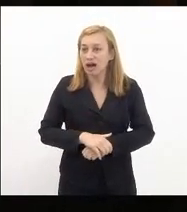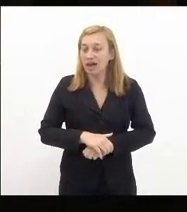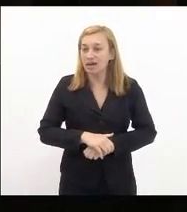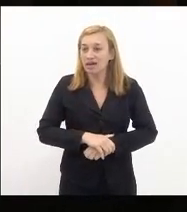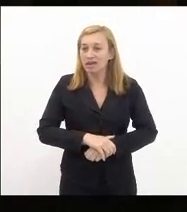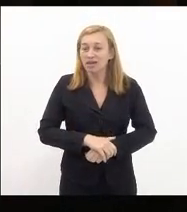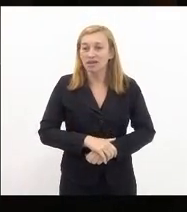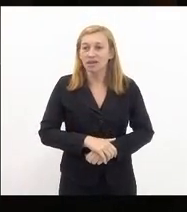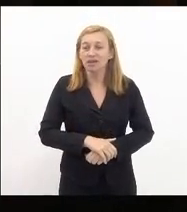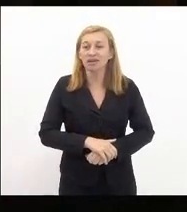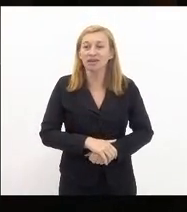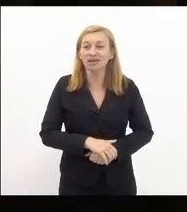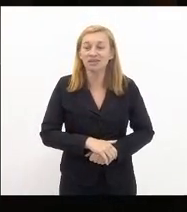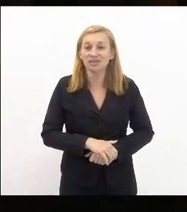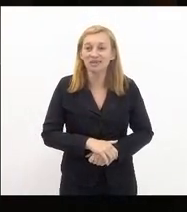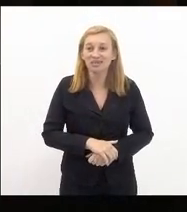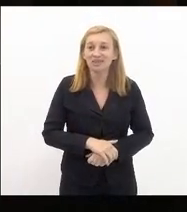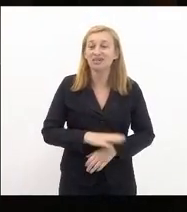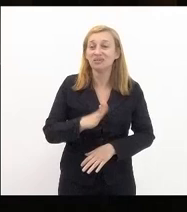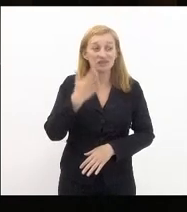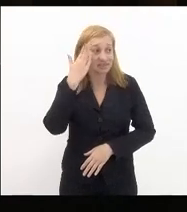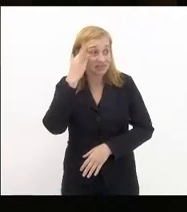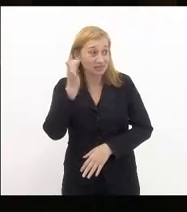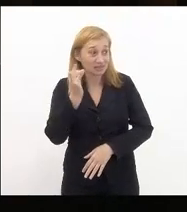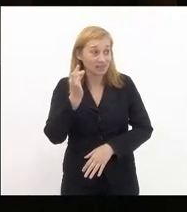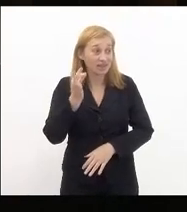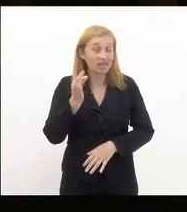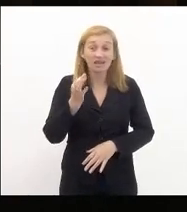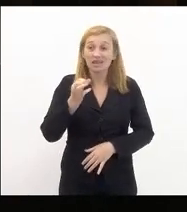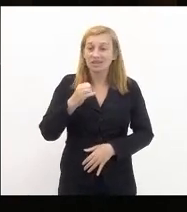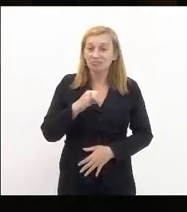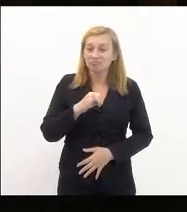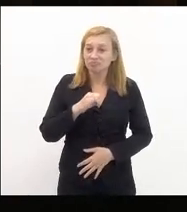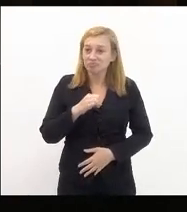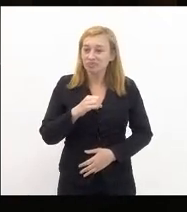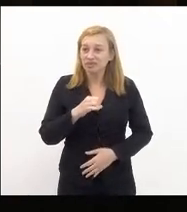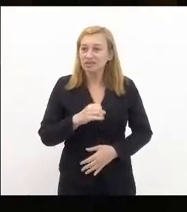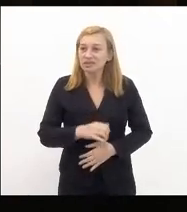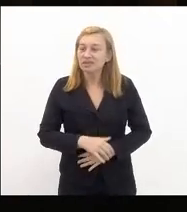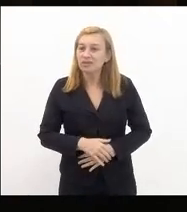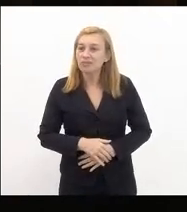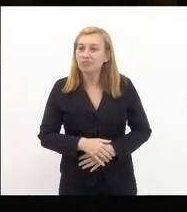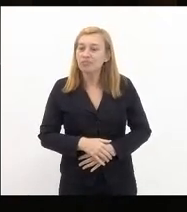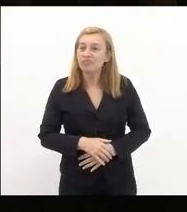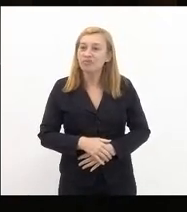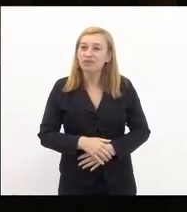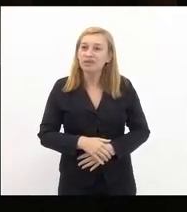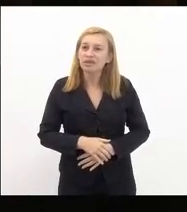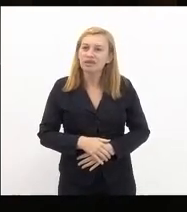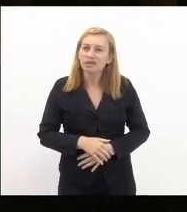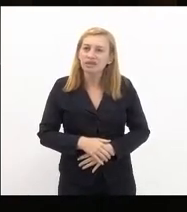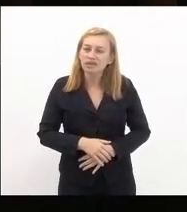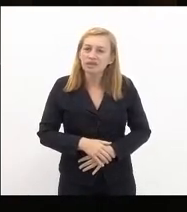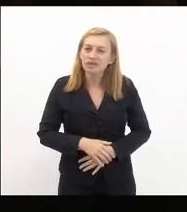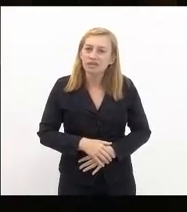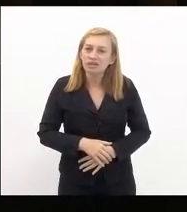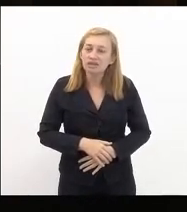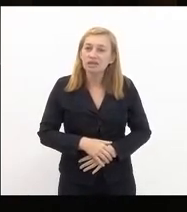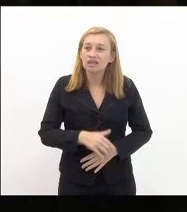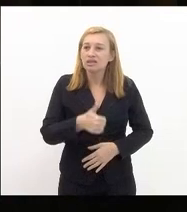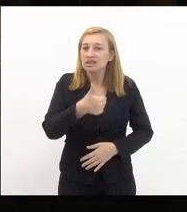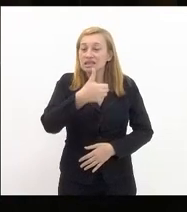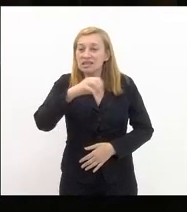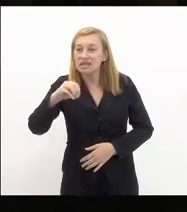não se vacinou ou sabe lá se é que não se vacinou afinal de contas o registro dele está com 100